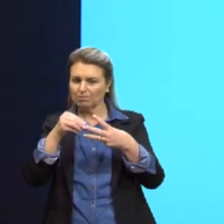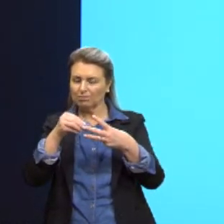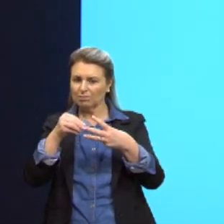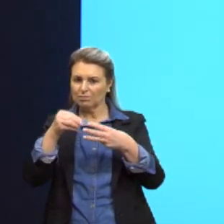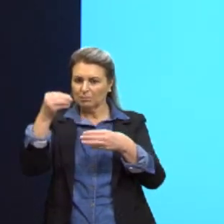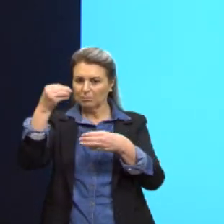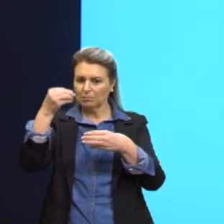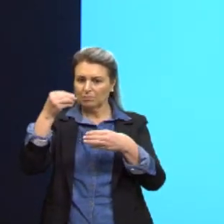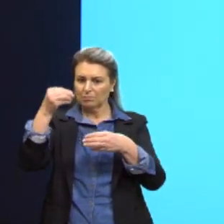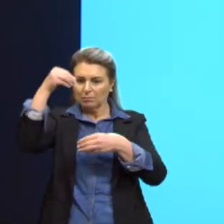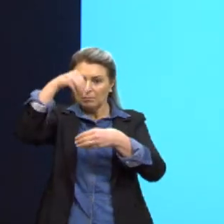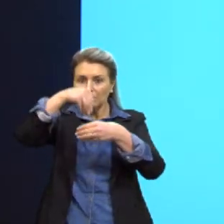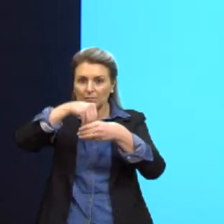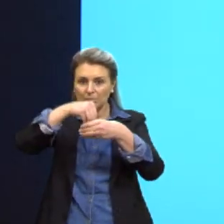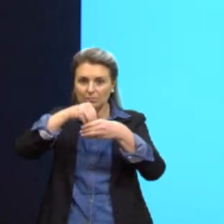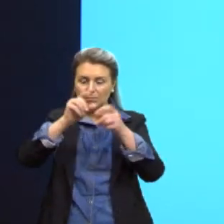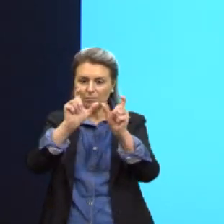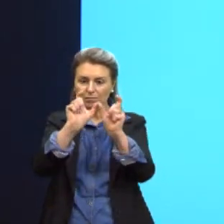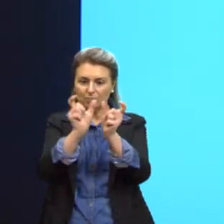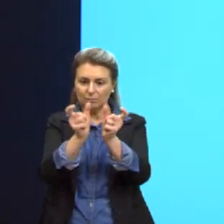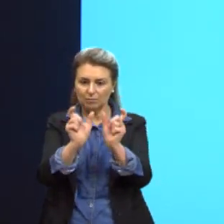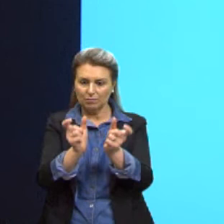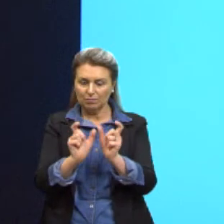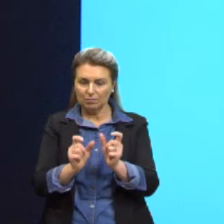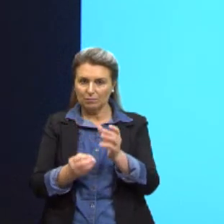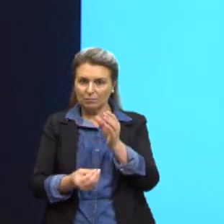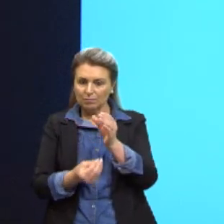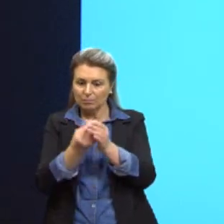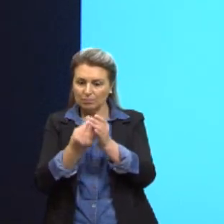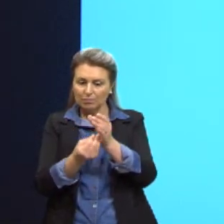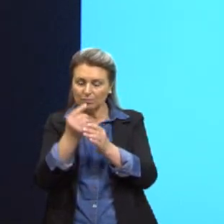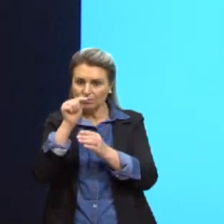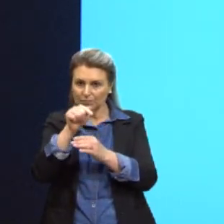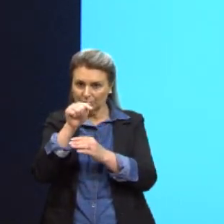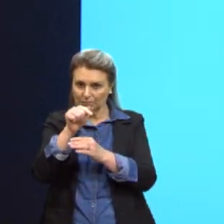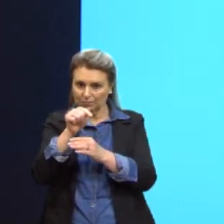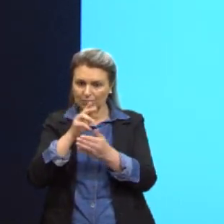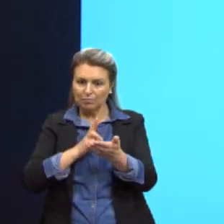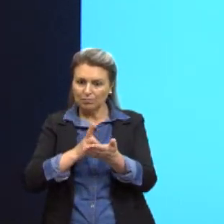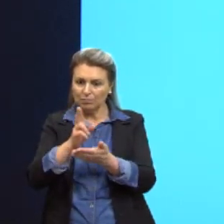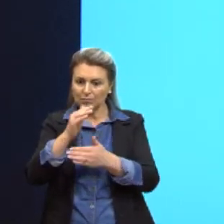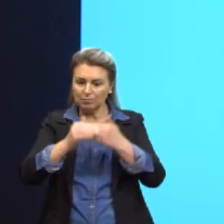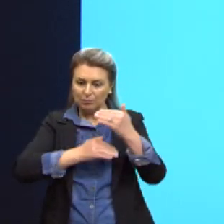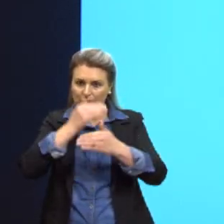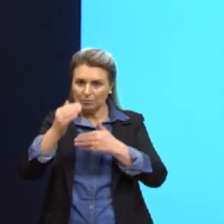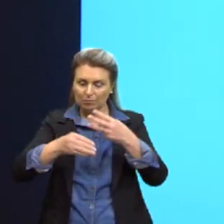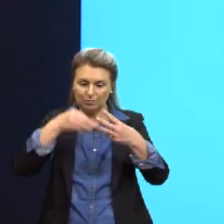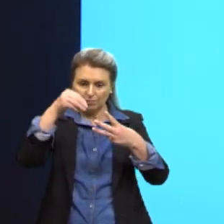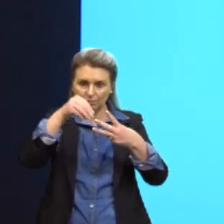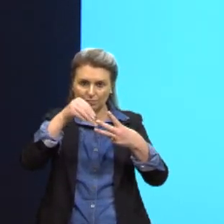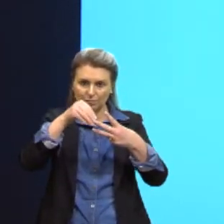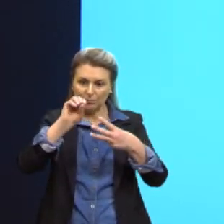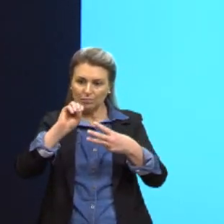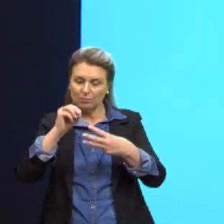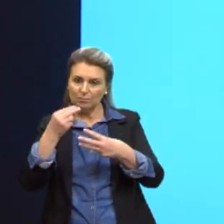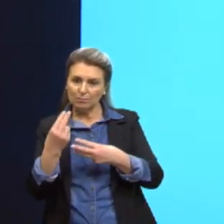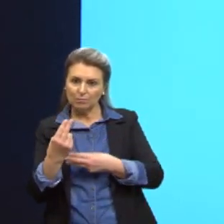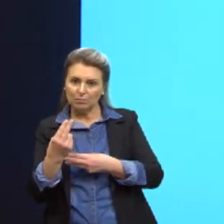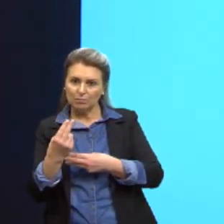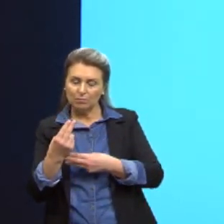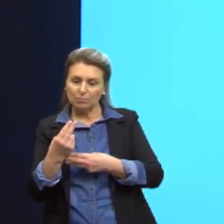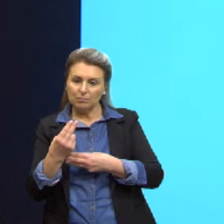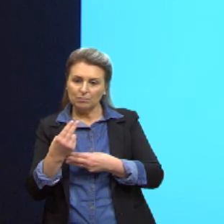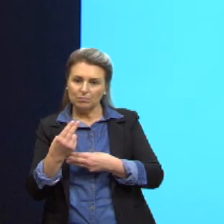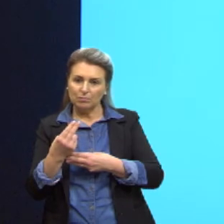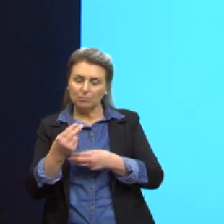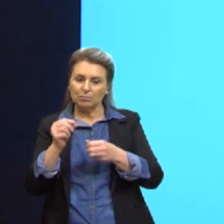pra que ele produza, né, os seus... pra que ele continue o processo dessa célula. Ou então, faz